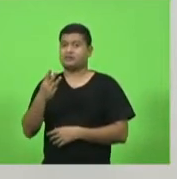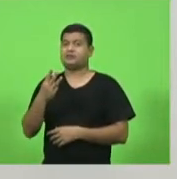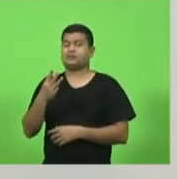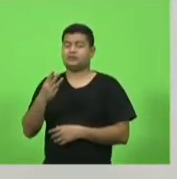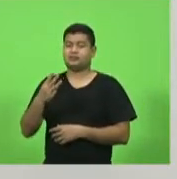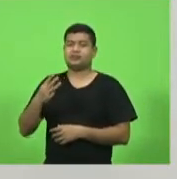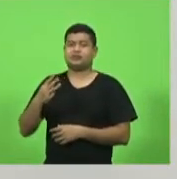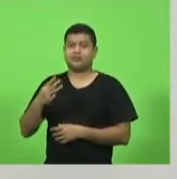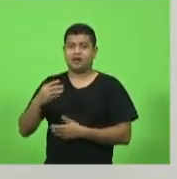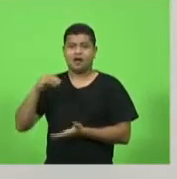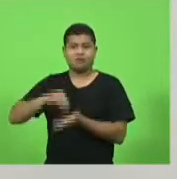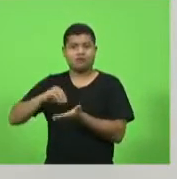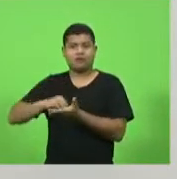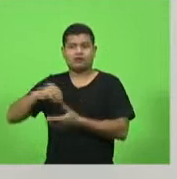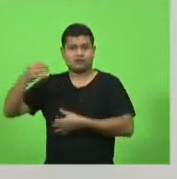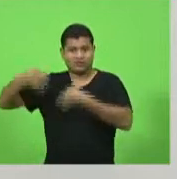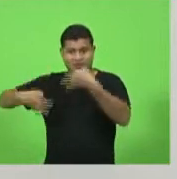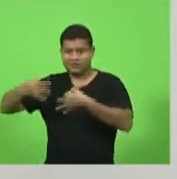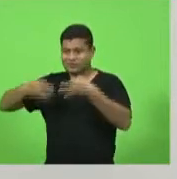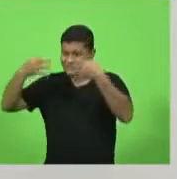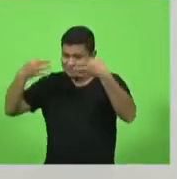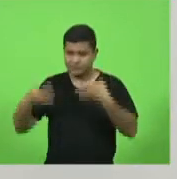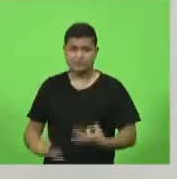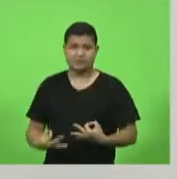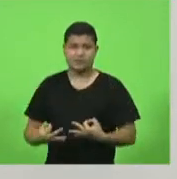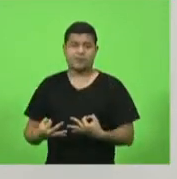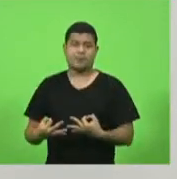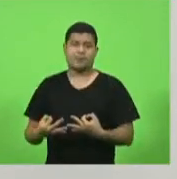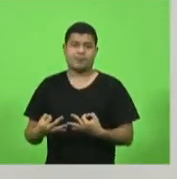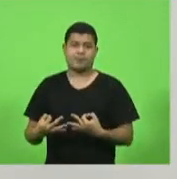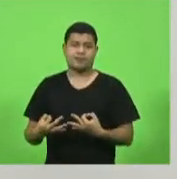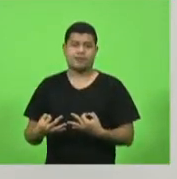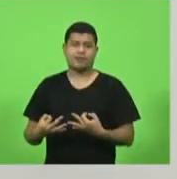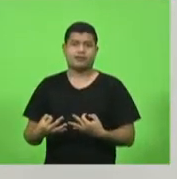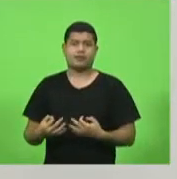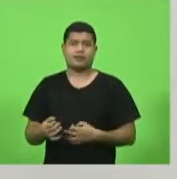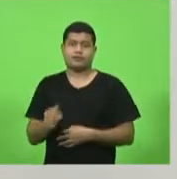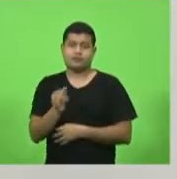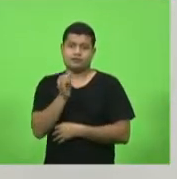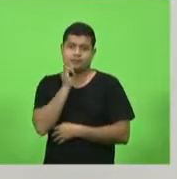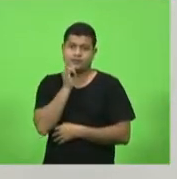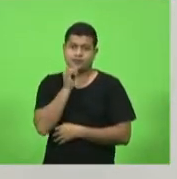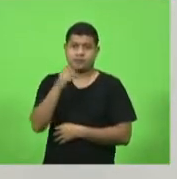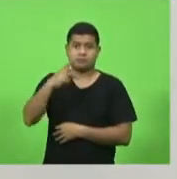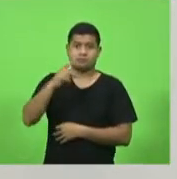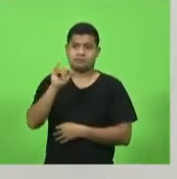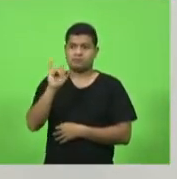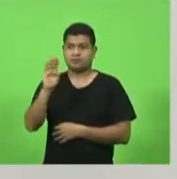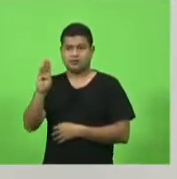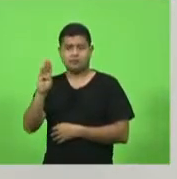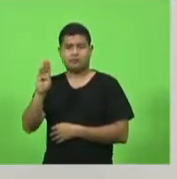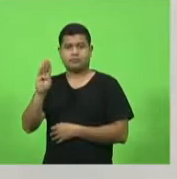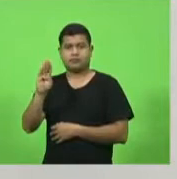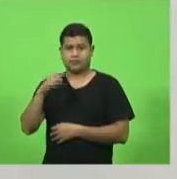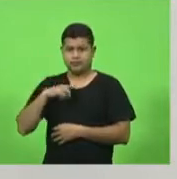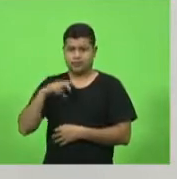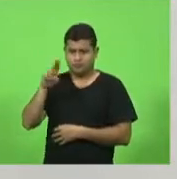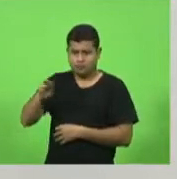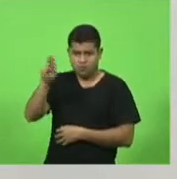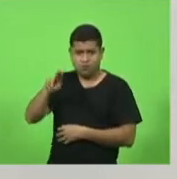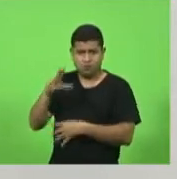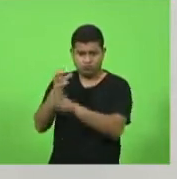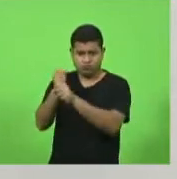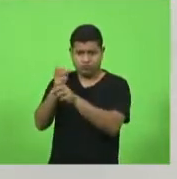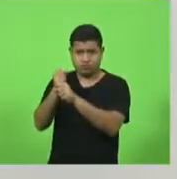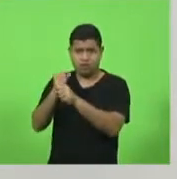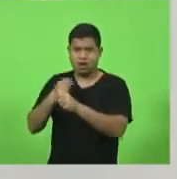aos municípios que foram menos contemplados. Vamos falar de PIB? Opa, foi utilizada essa conta para fazer? Para mim,